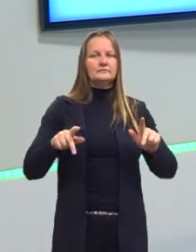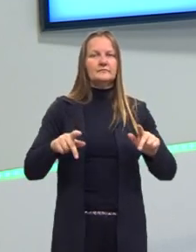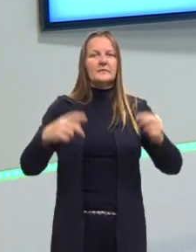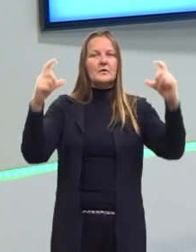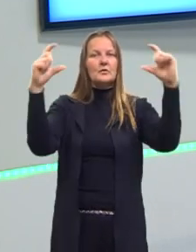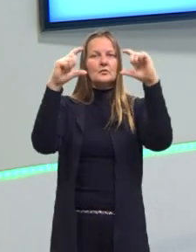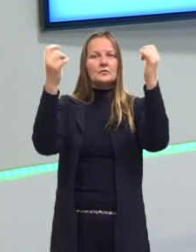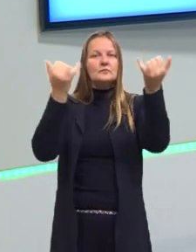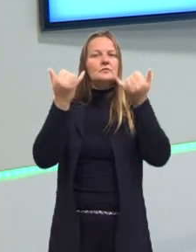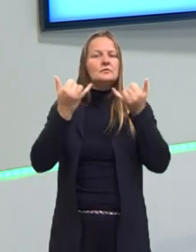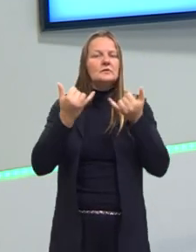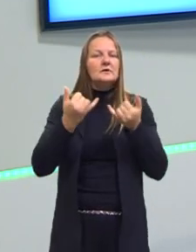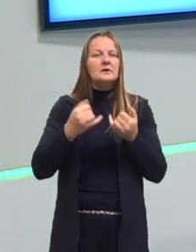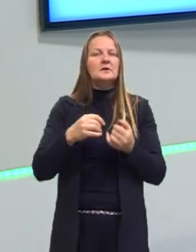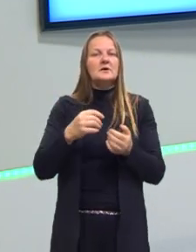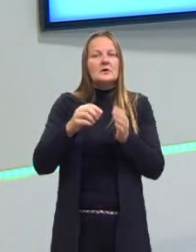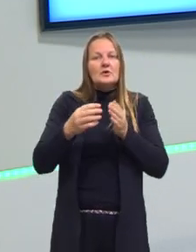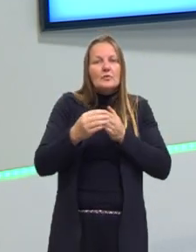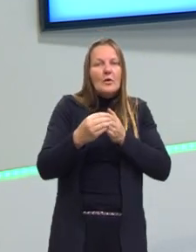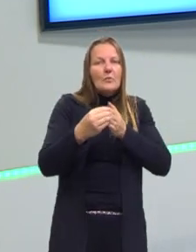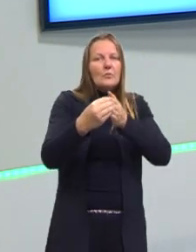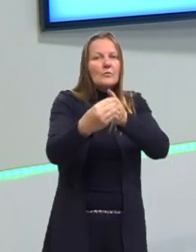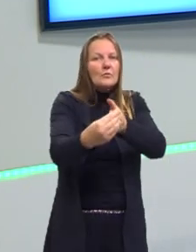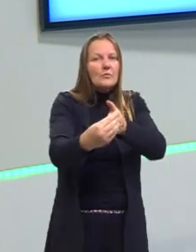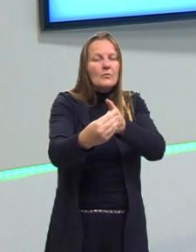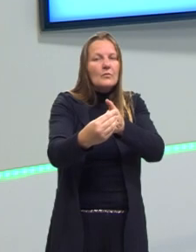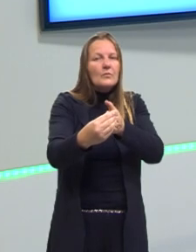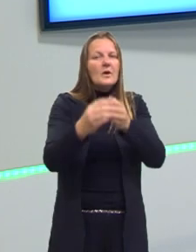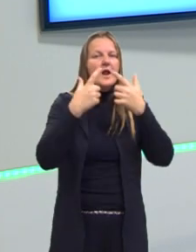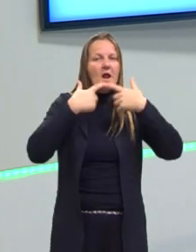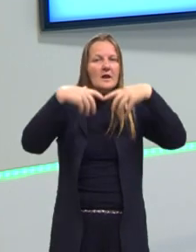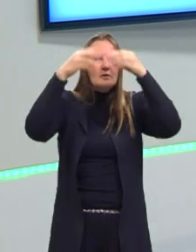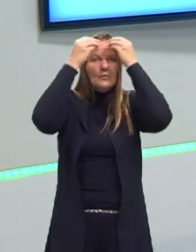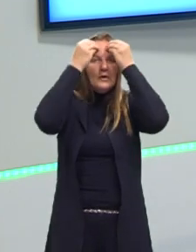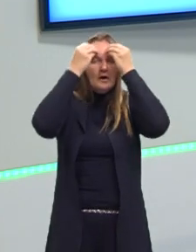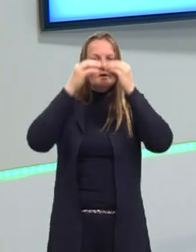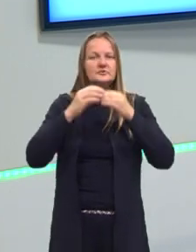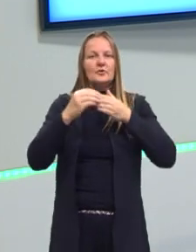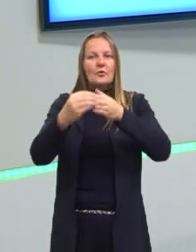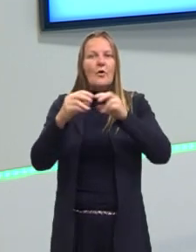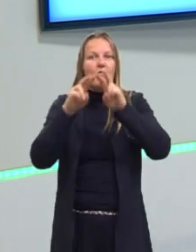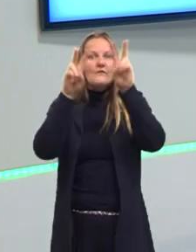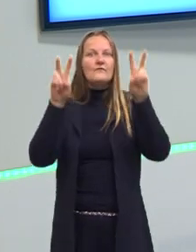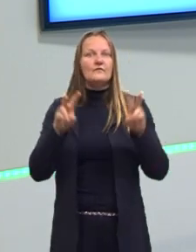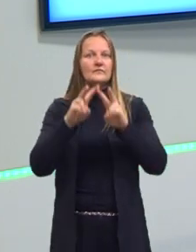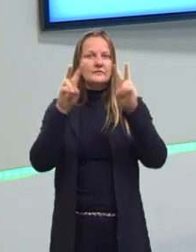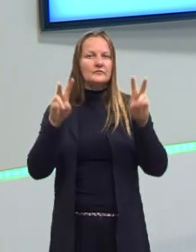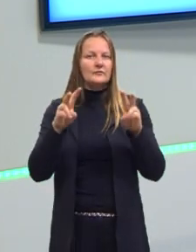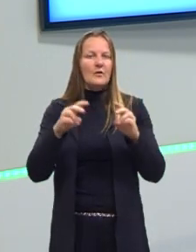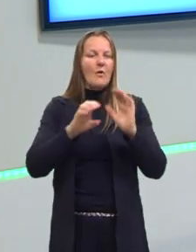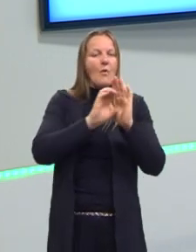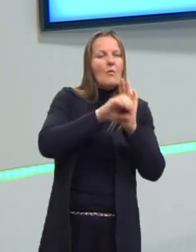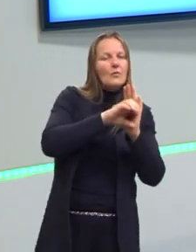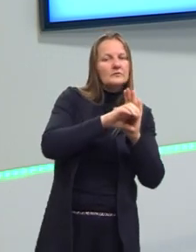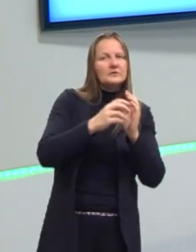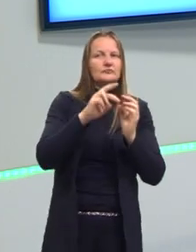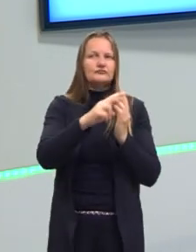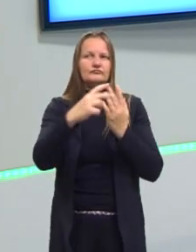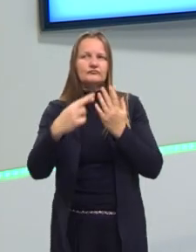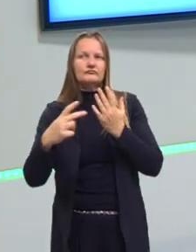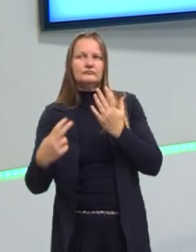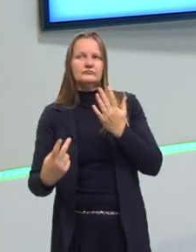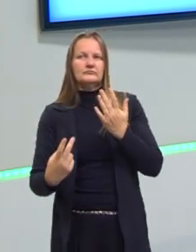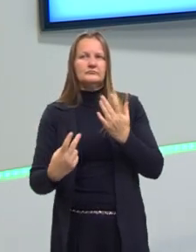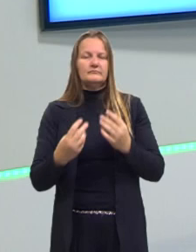direcionar a sua interpretação. Se é para a linguagem, se é para a composição visual, se é para um conceito. A gente vai ter